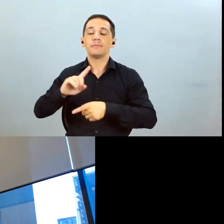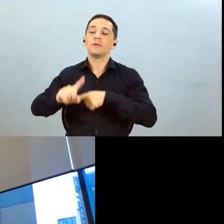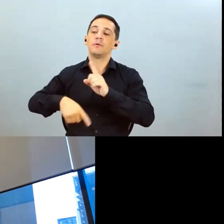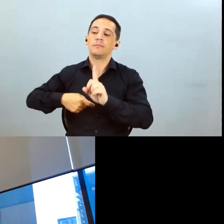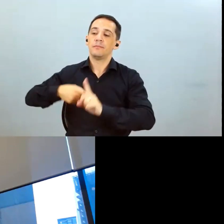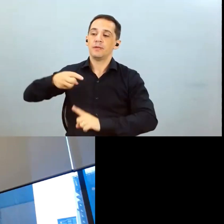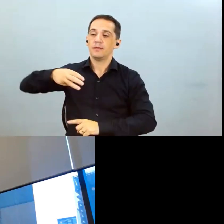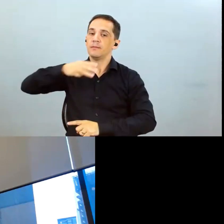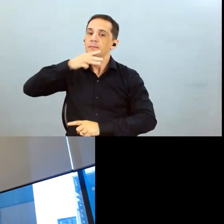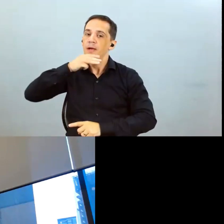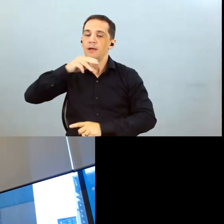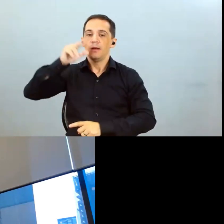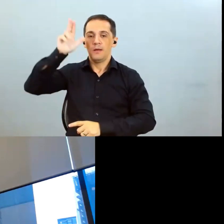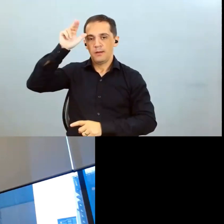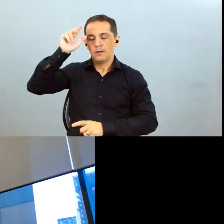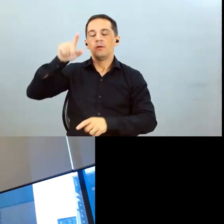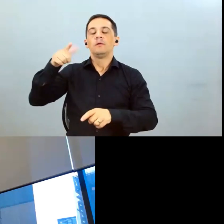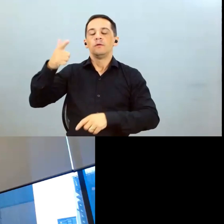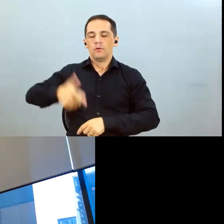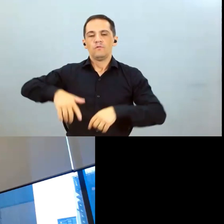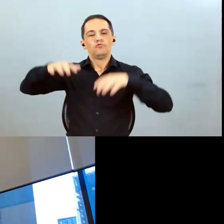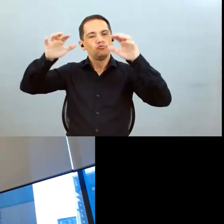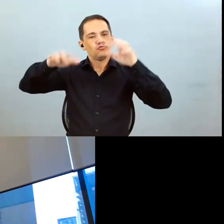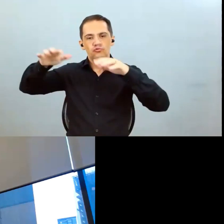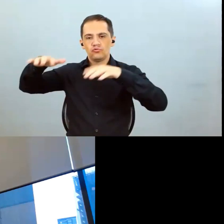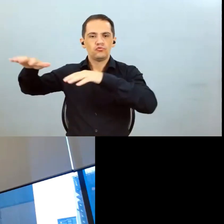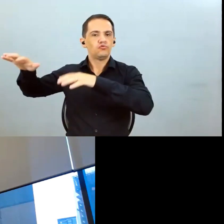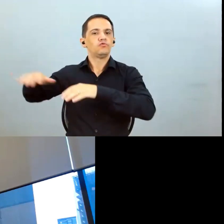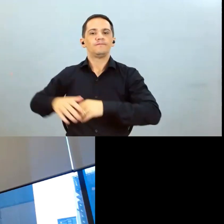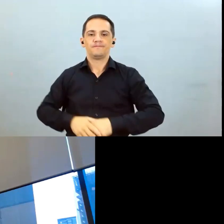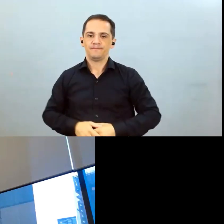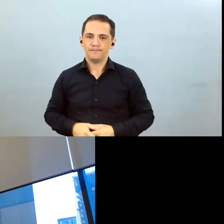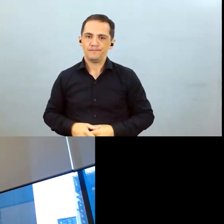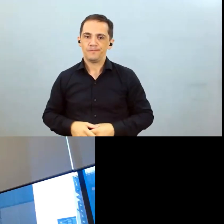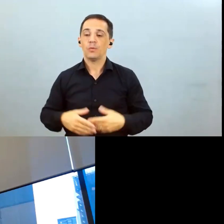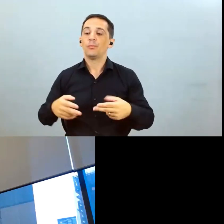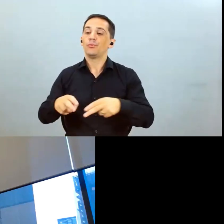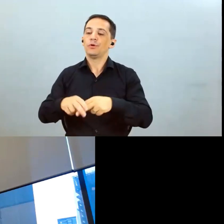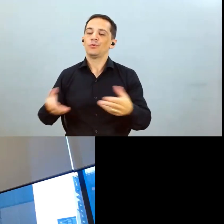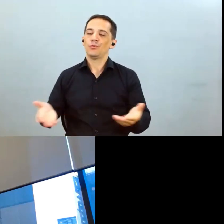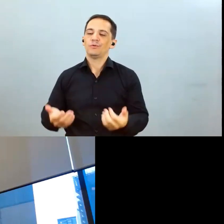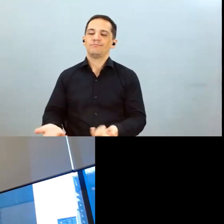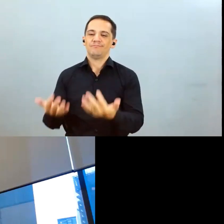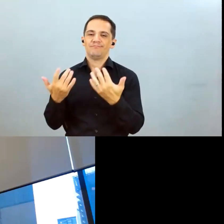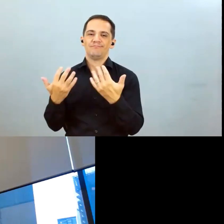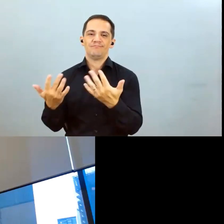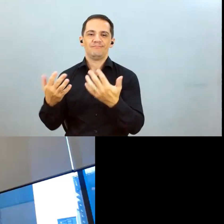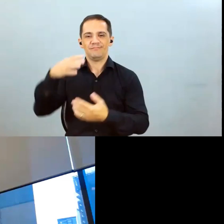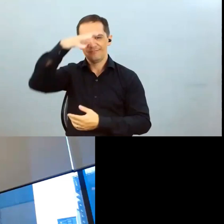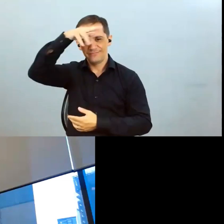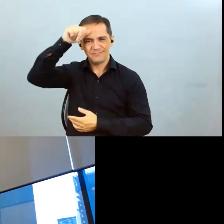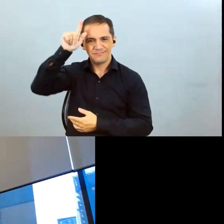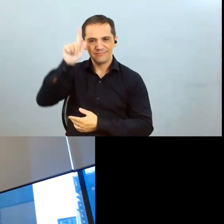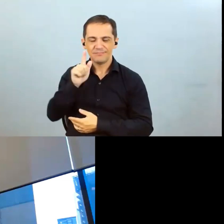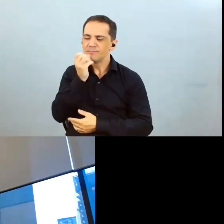choveu o suficiente também choveu dentro do histórico por isso que as culturas hoje estão muito boas hoje no Mato Grosso em função nesse comportamento do